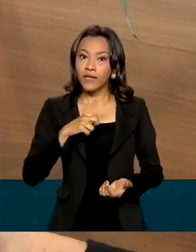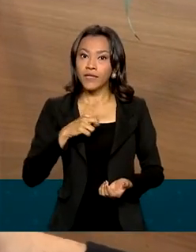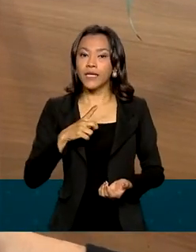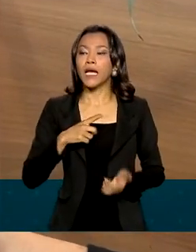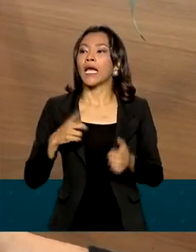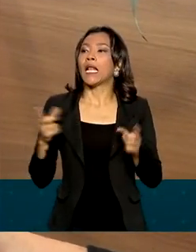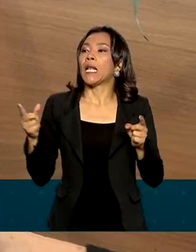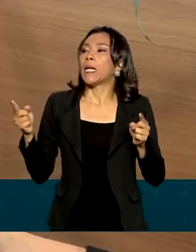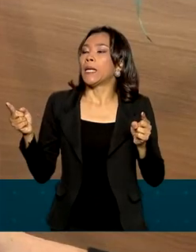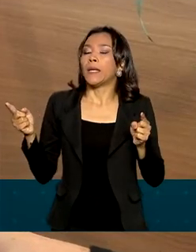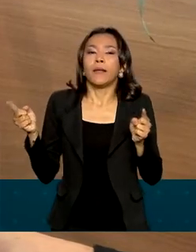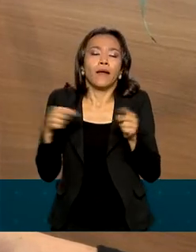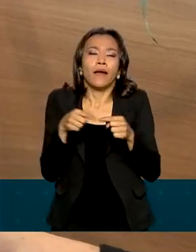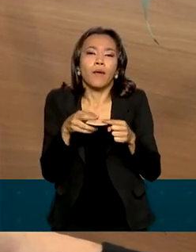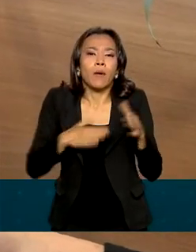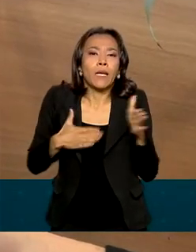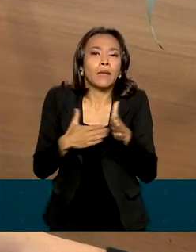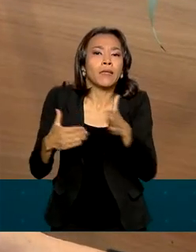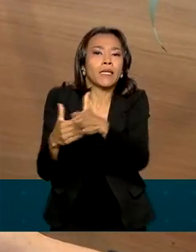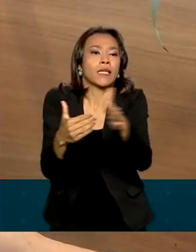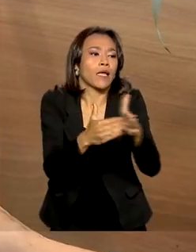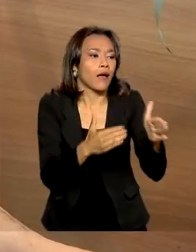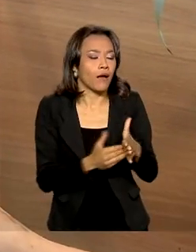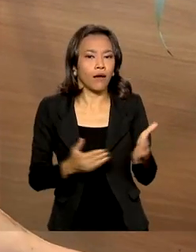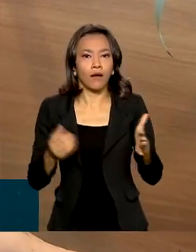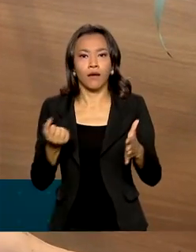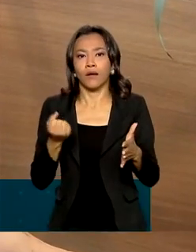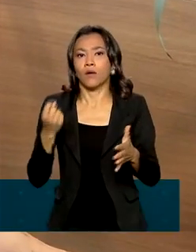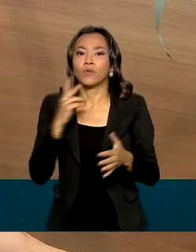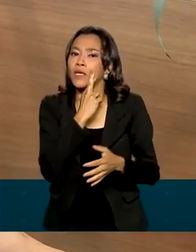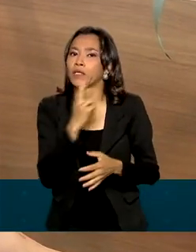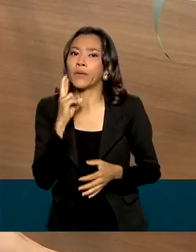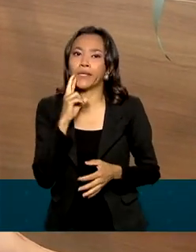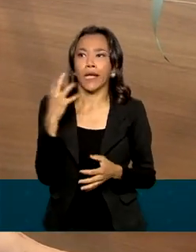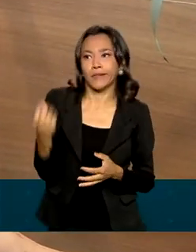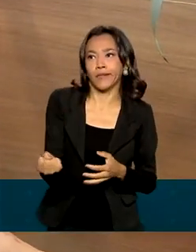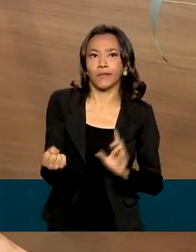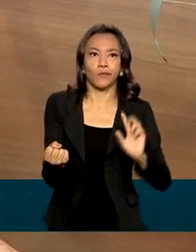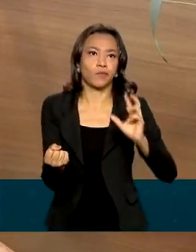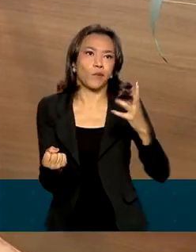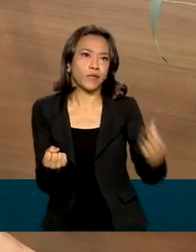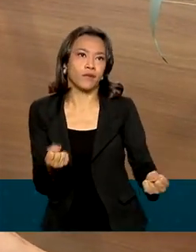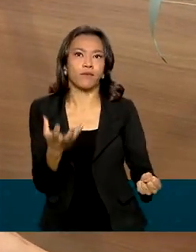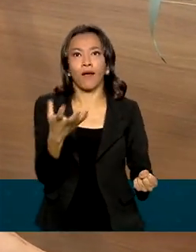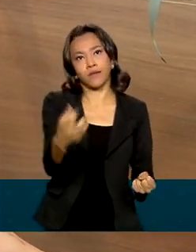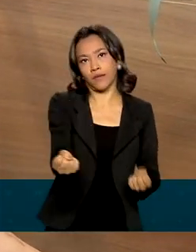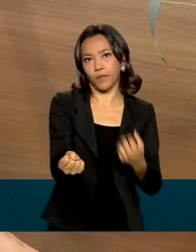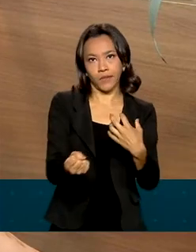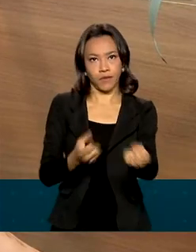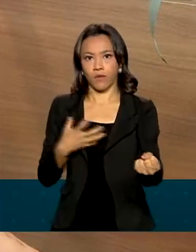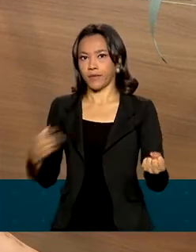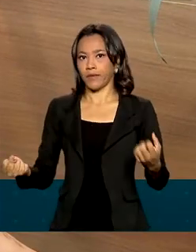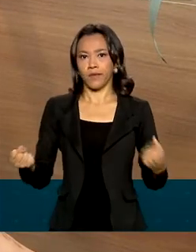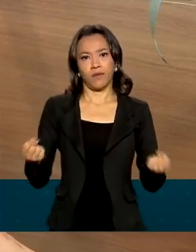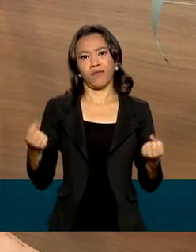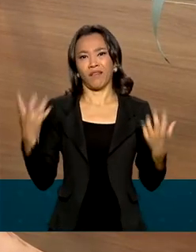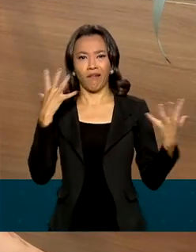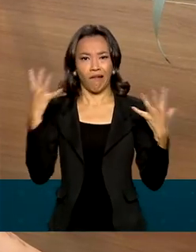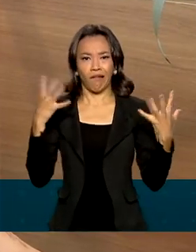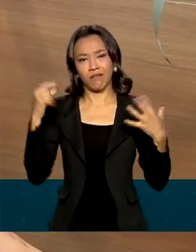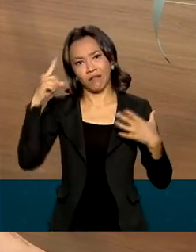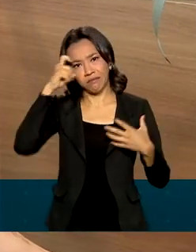restaurantes que aceitam o ticket. Então vai ter mais uma diversidade, eu posso comer um dia uma coisa, outro dia outra e não ficar naquela coisa